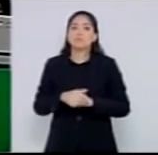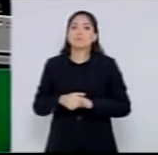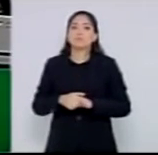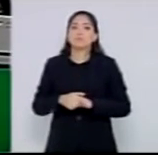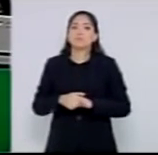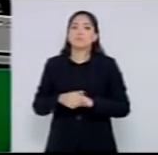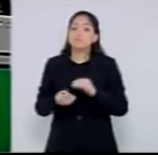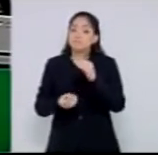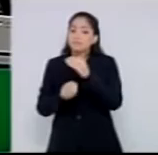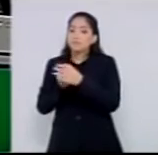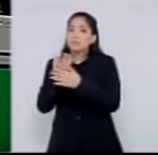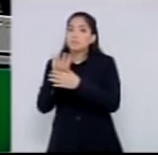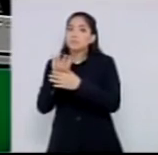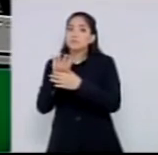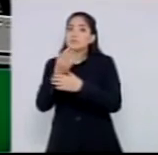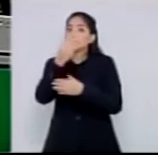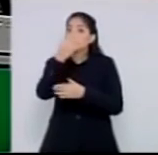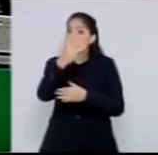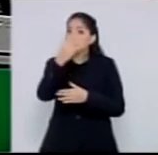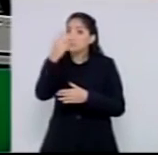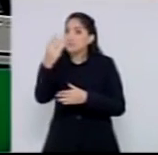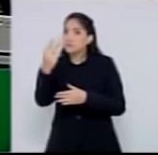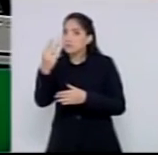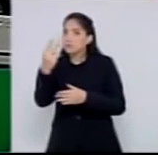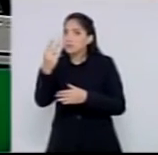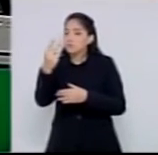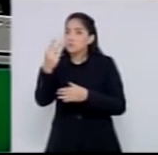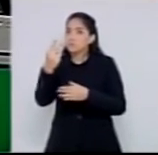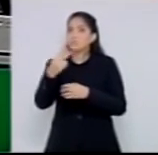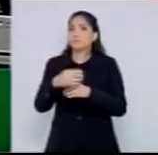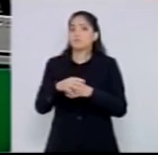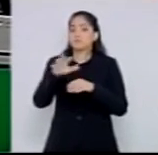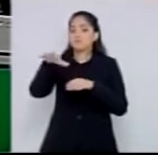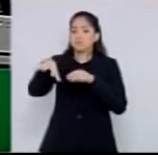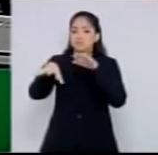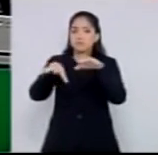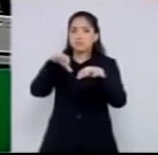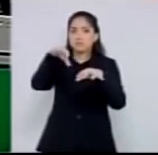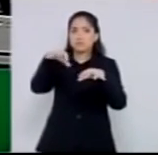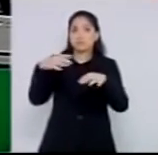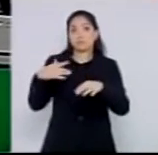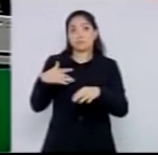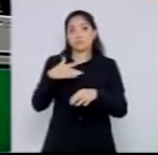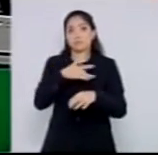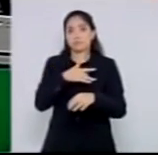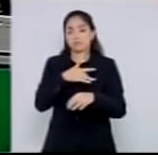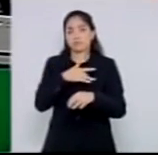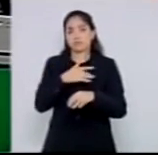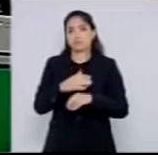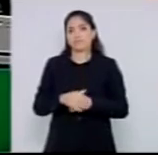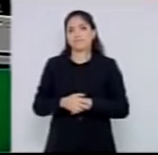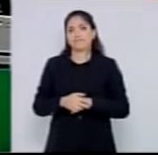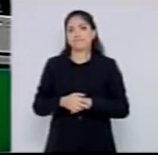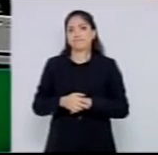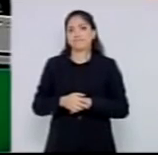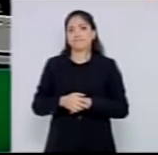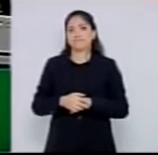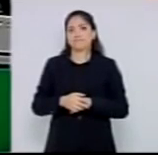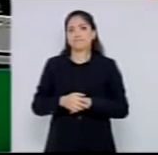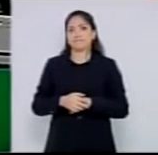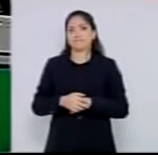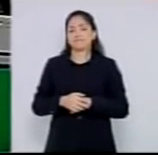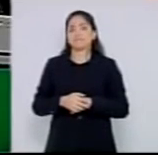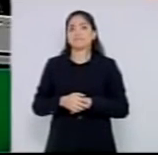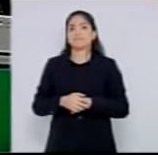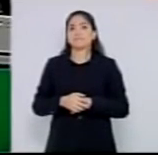construir, 32 academias da saúde, numa capital de estado, de determinado estado da